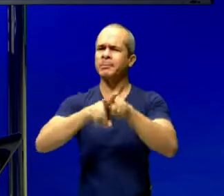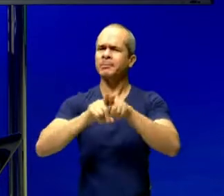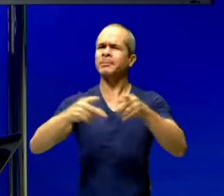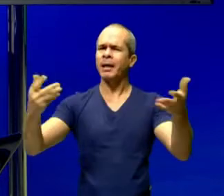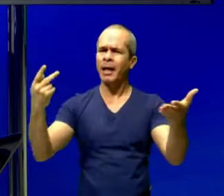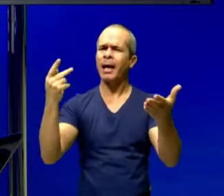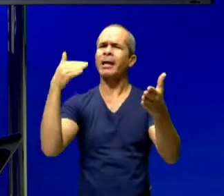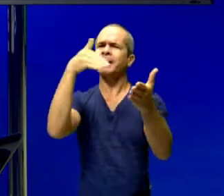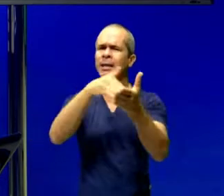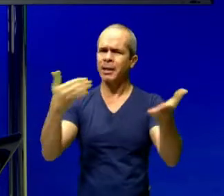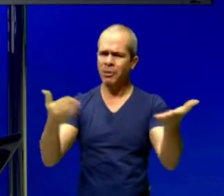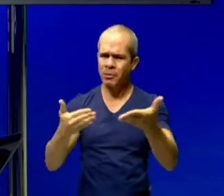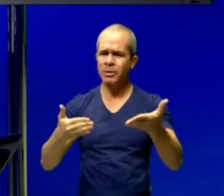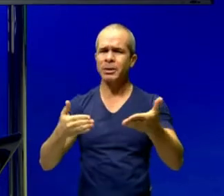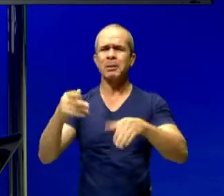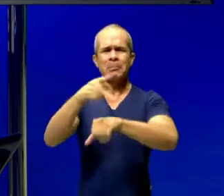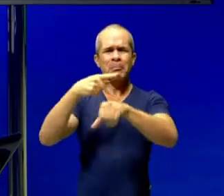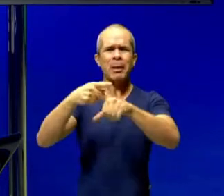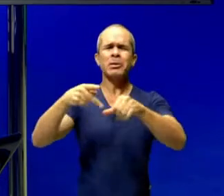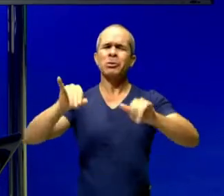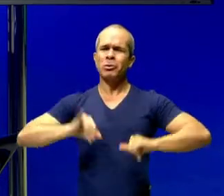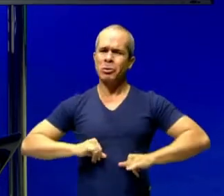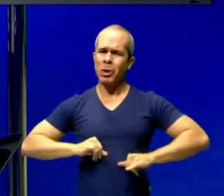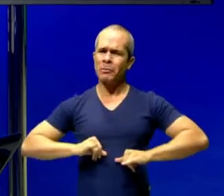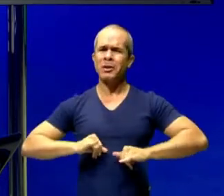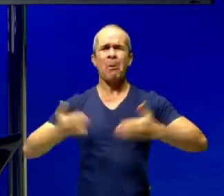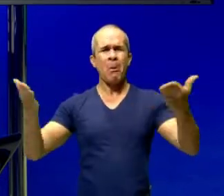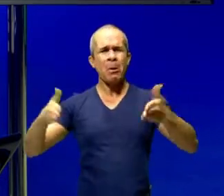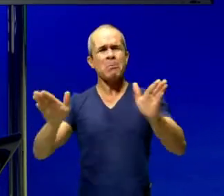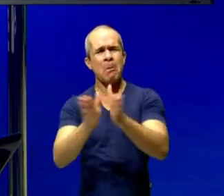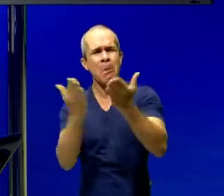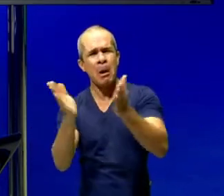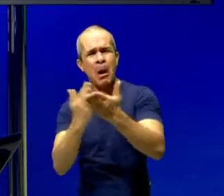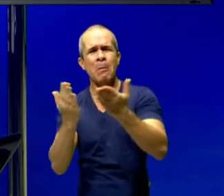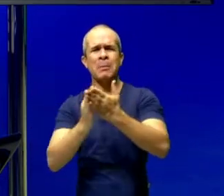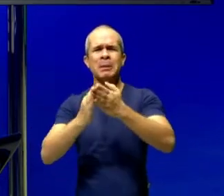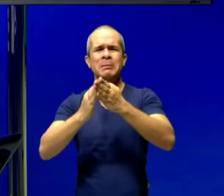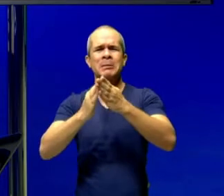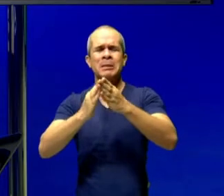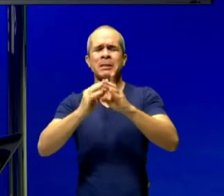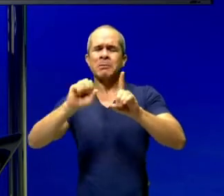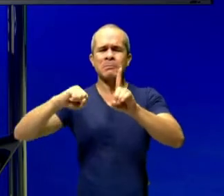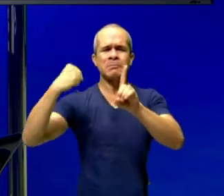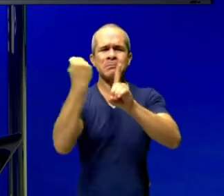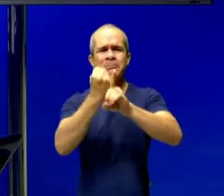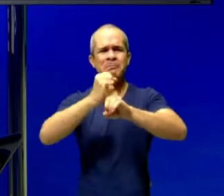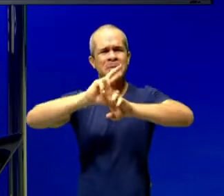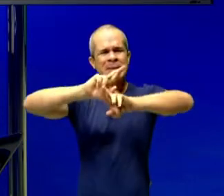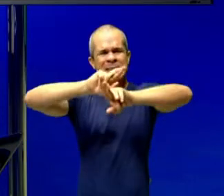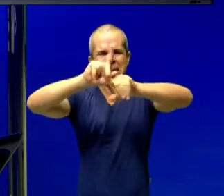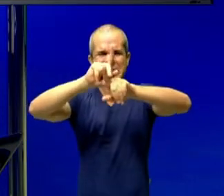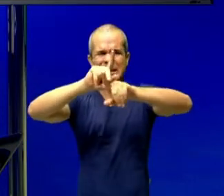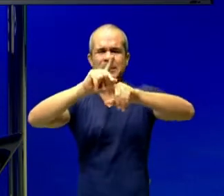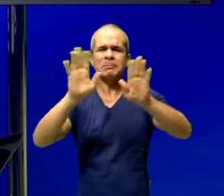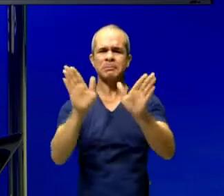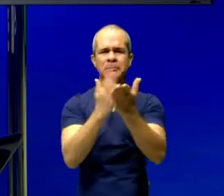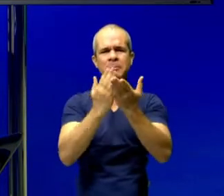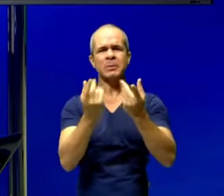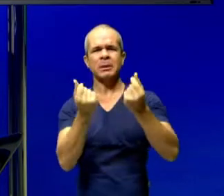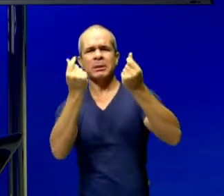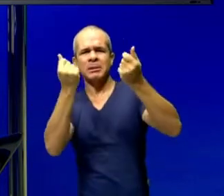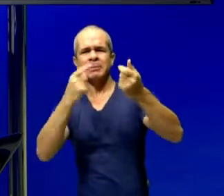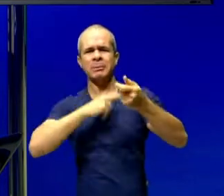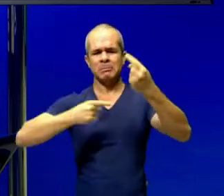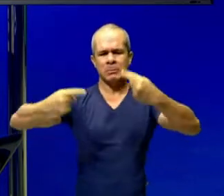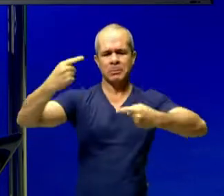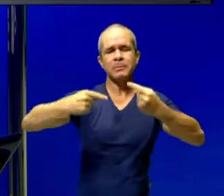países que sofrem com a questão da pobreza, da desigualdade social e outros fatores que assolam alguns países